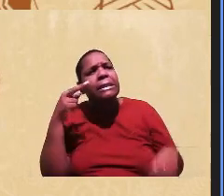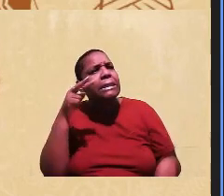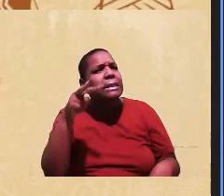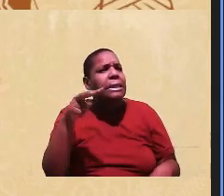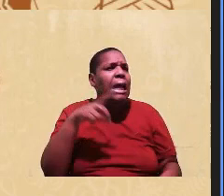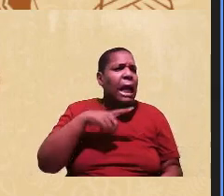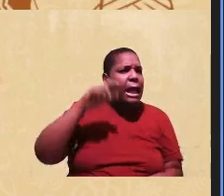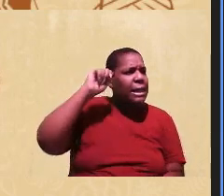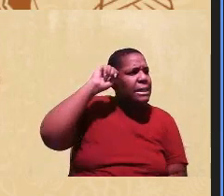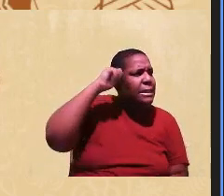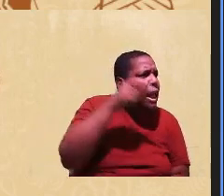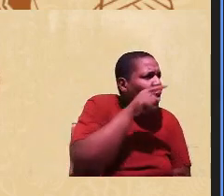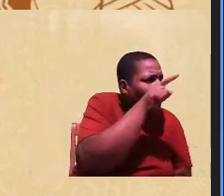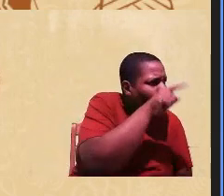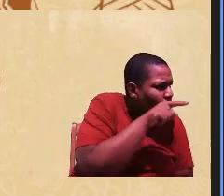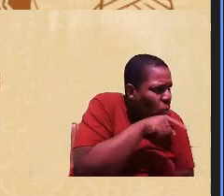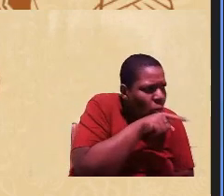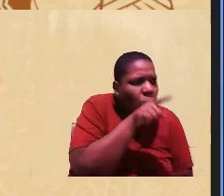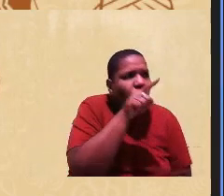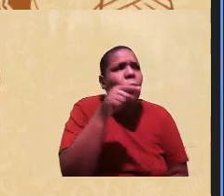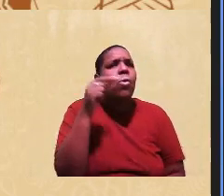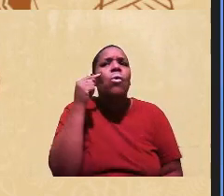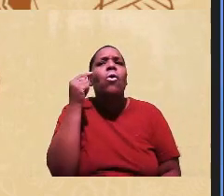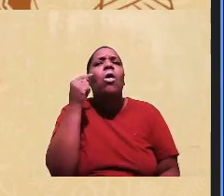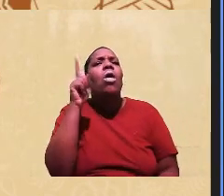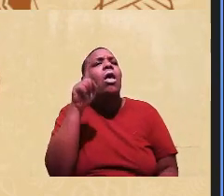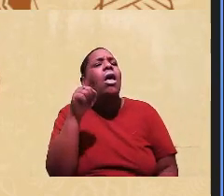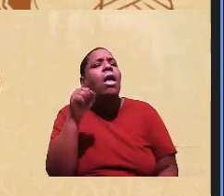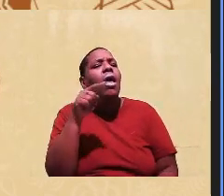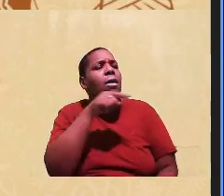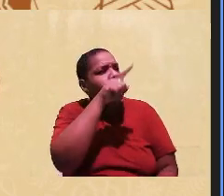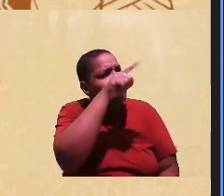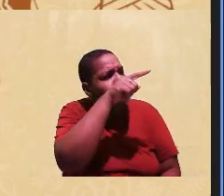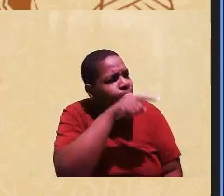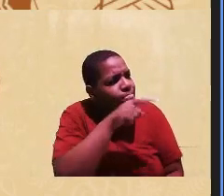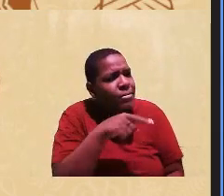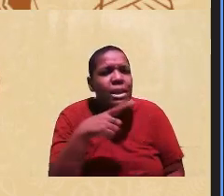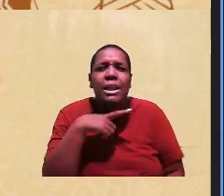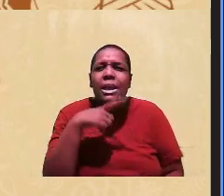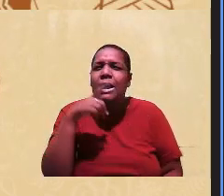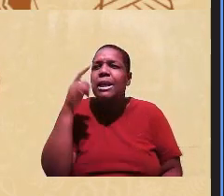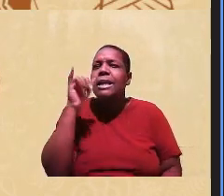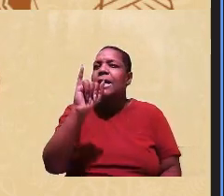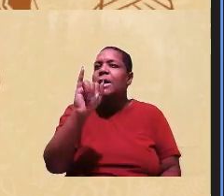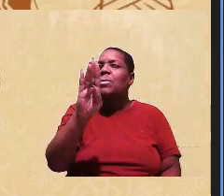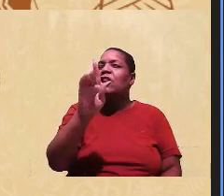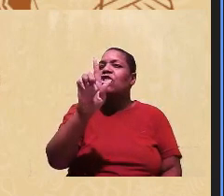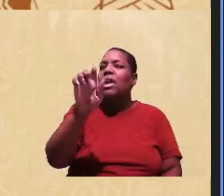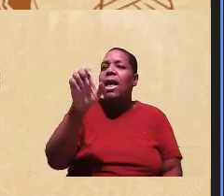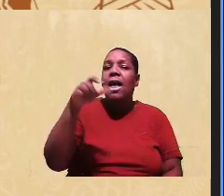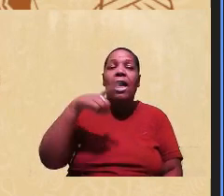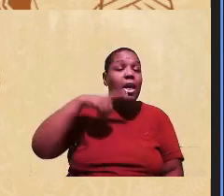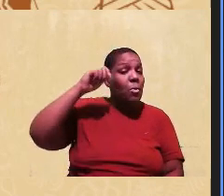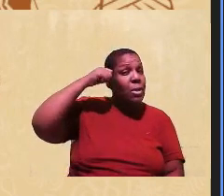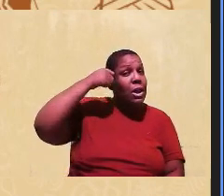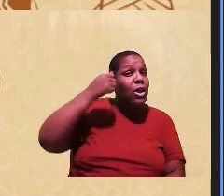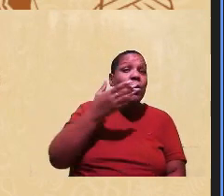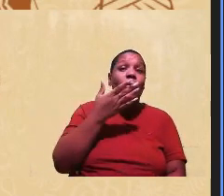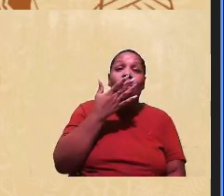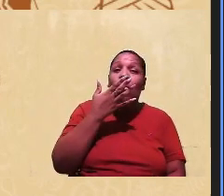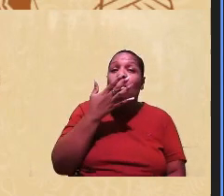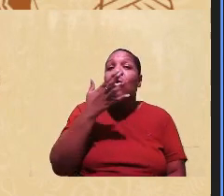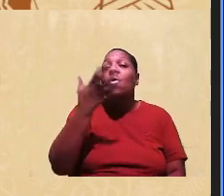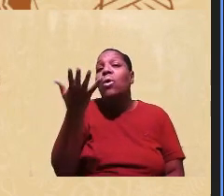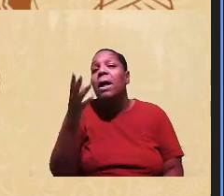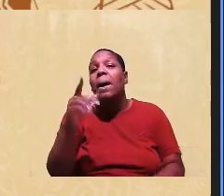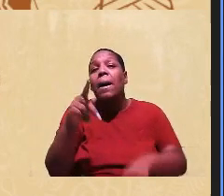negros, são negros pelo IBGE da cor preta, será que são negros pelo IBGE da